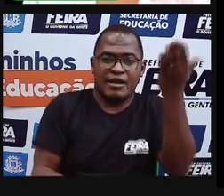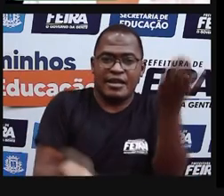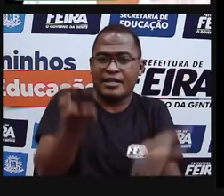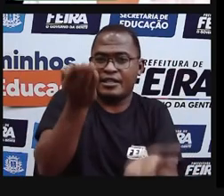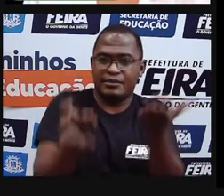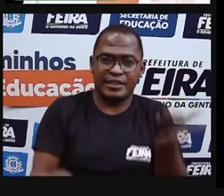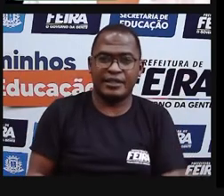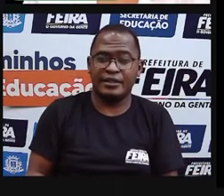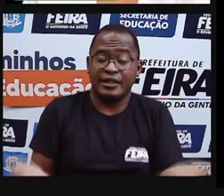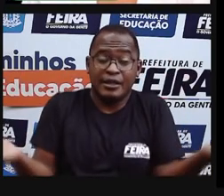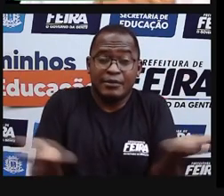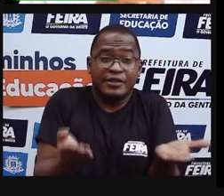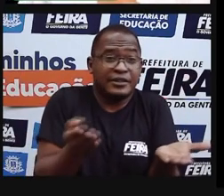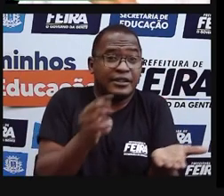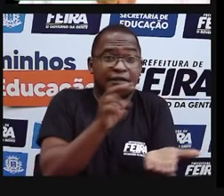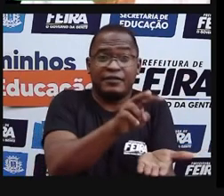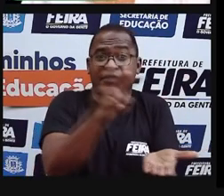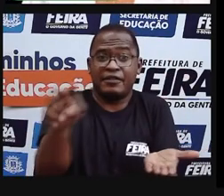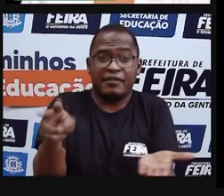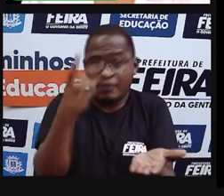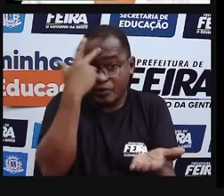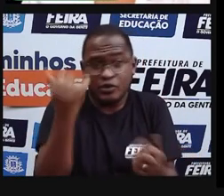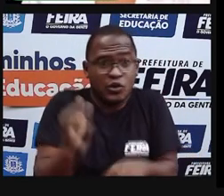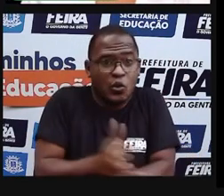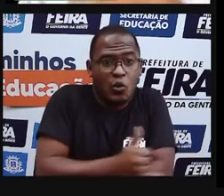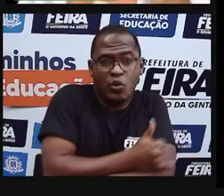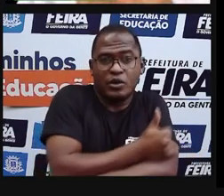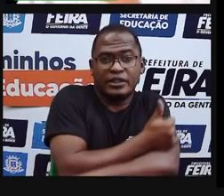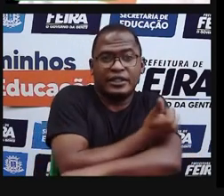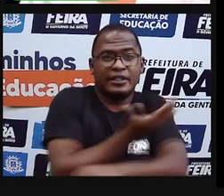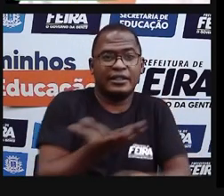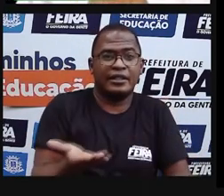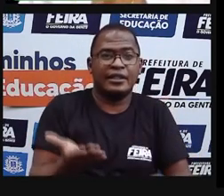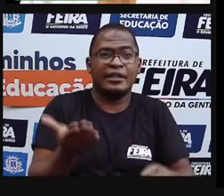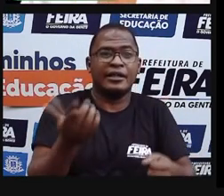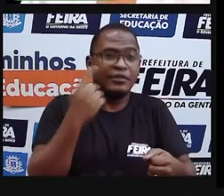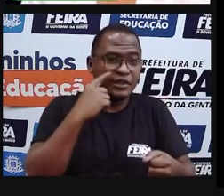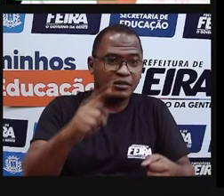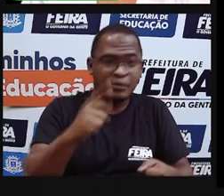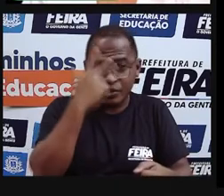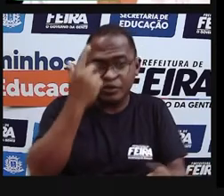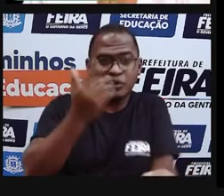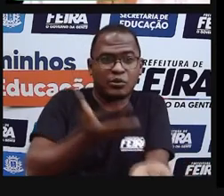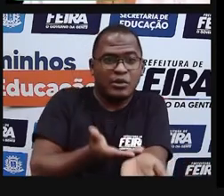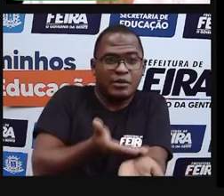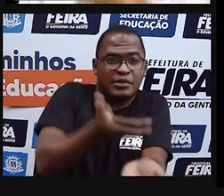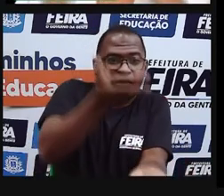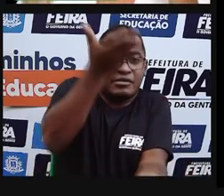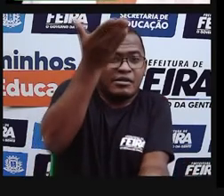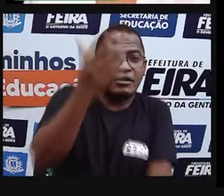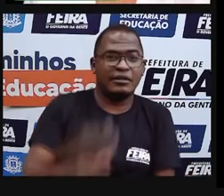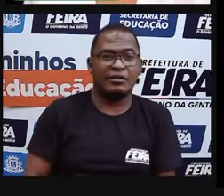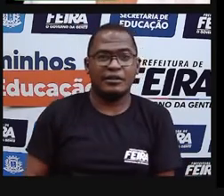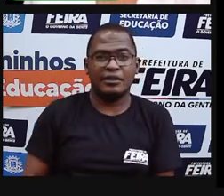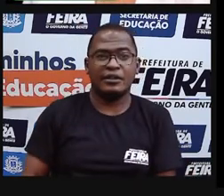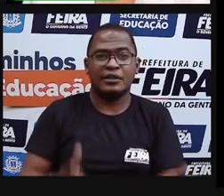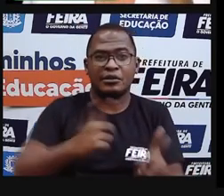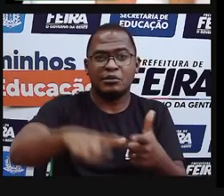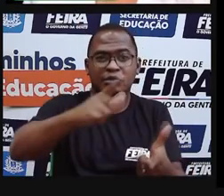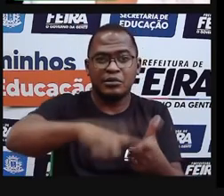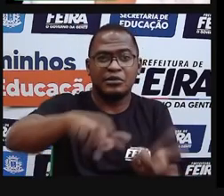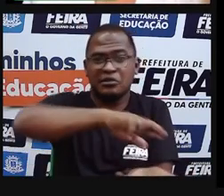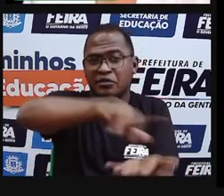crianças com obesidade, a quantidade de pessoas com hipertensão, a quantidade de pessoas com vários tipos de doenças